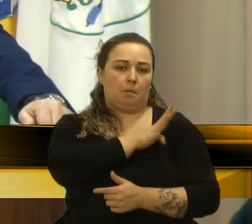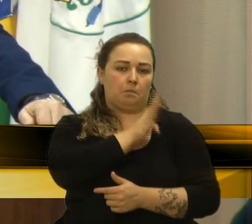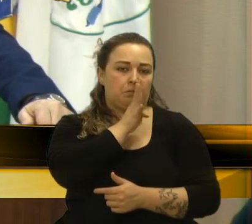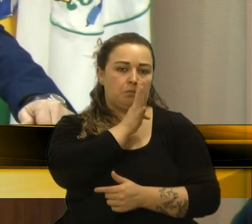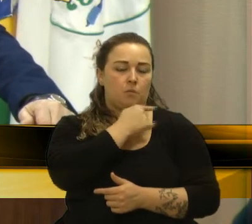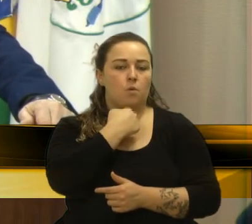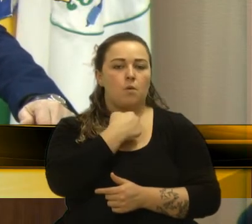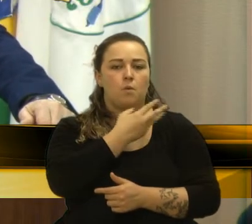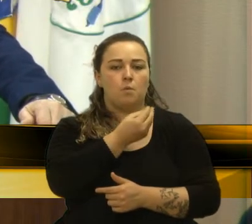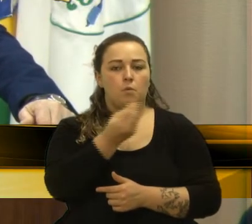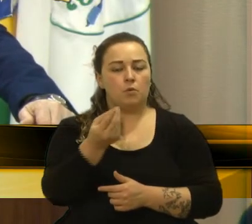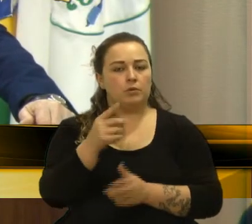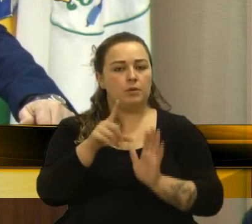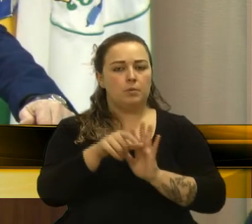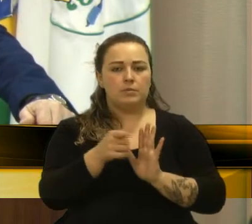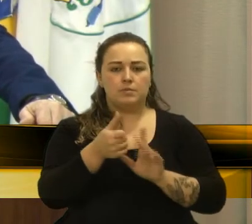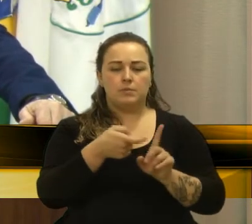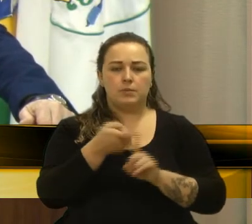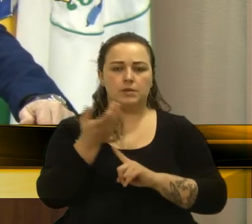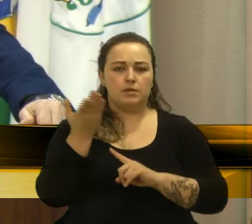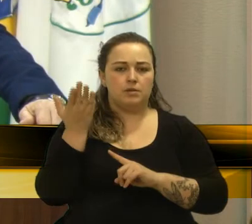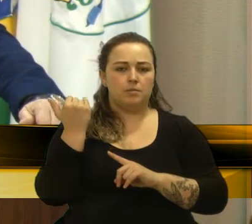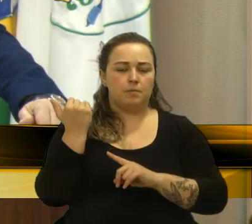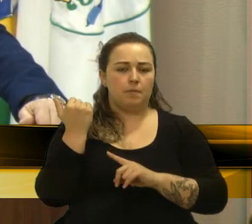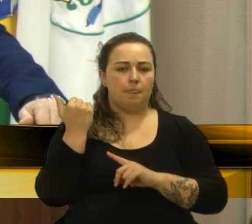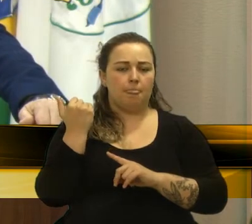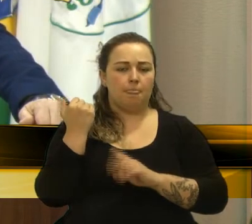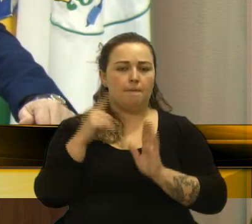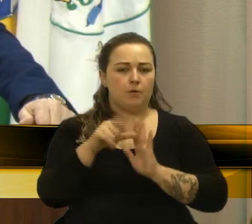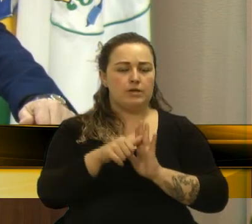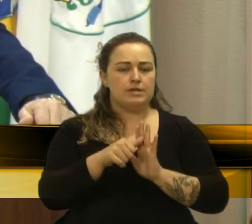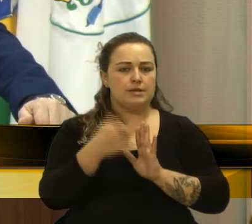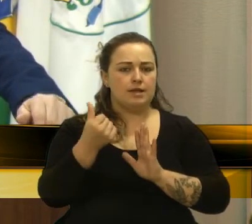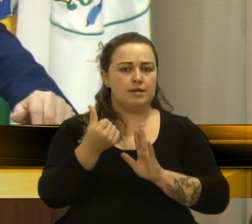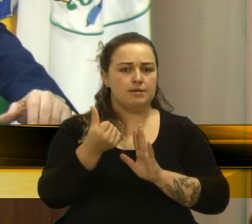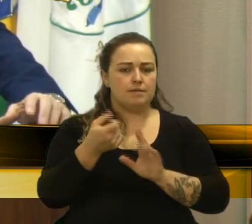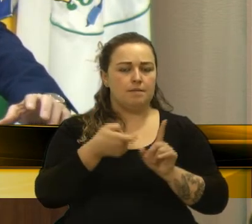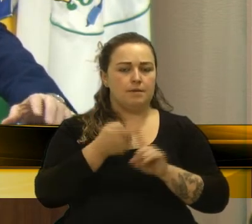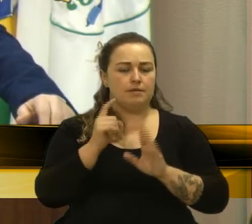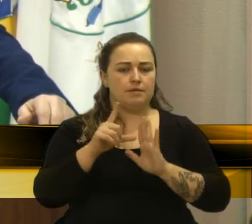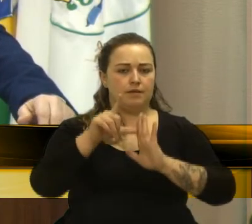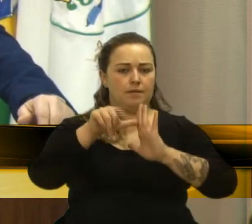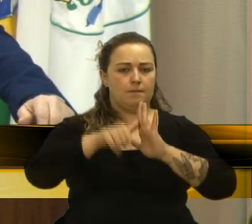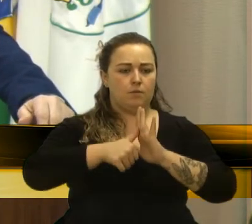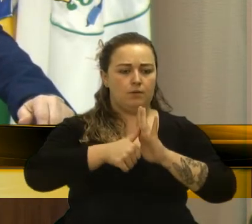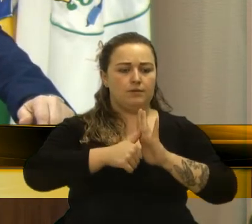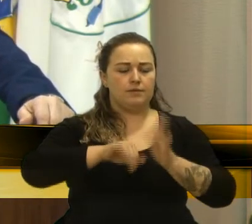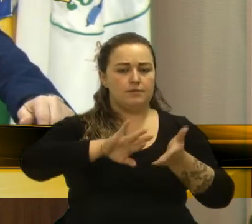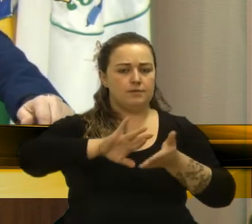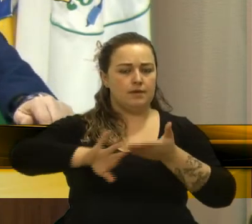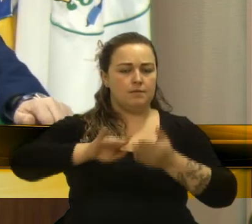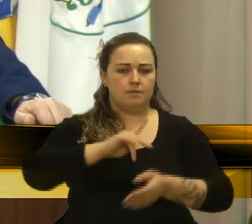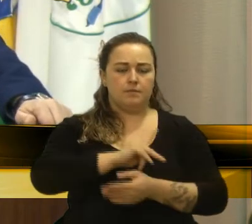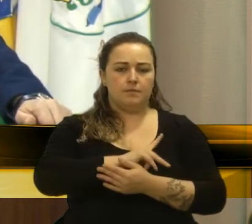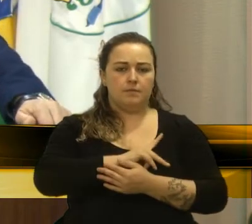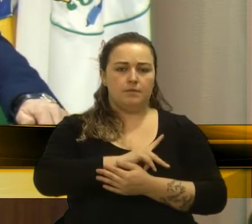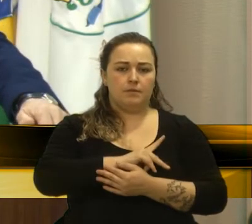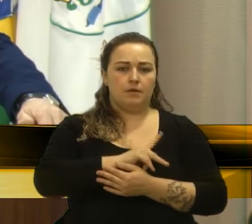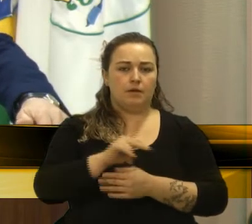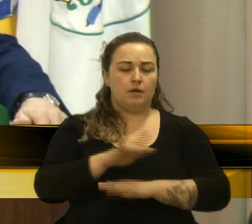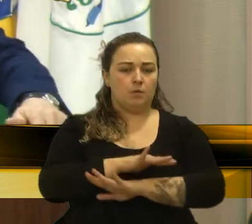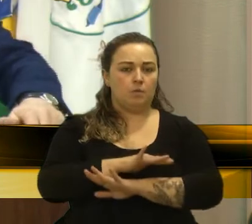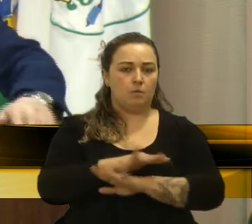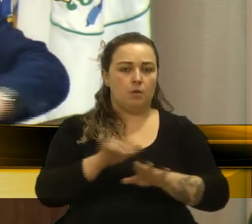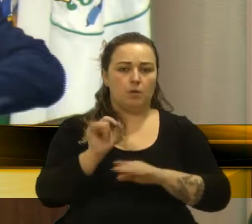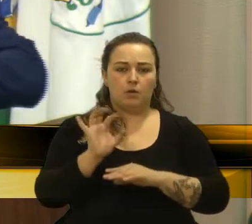E aí, seis meses depois, com a saída da presidência da Jussara Cuny, misteriosamente, até